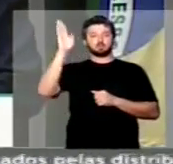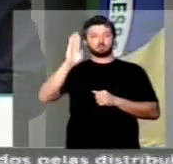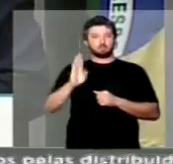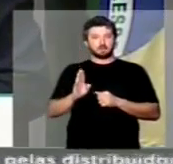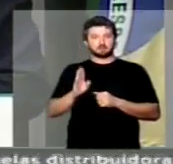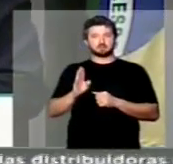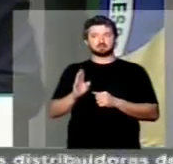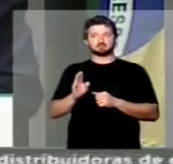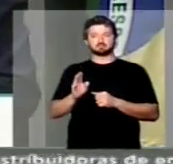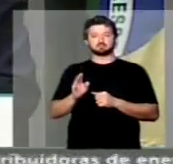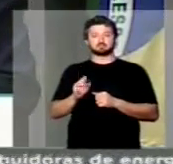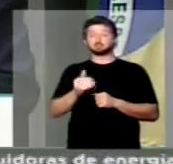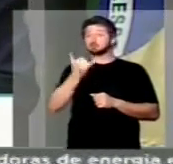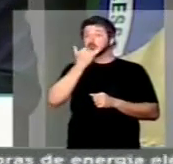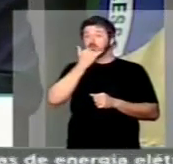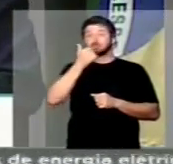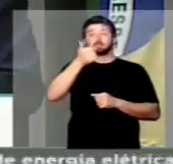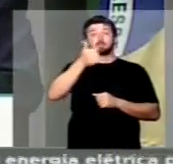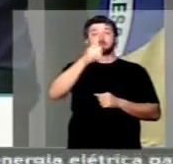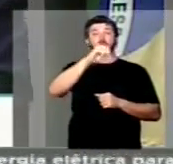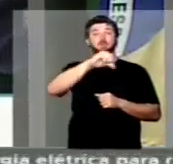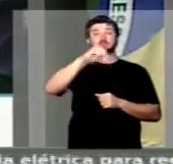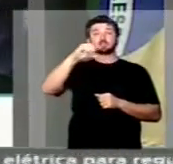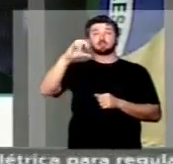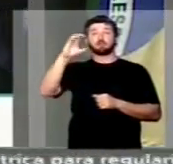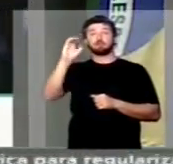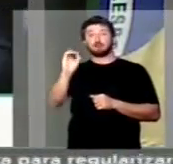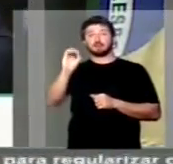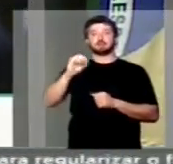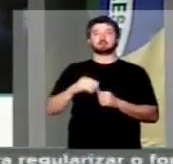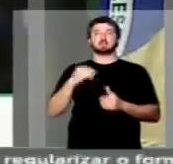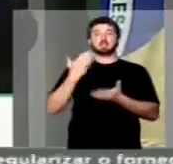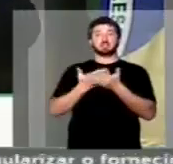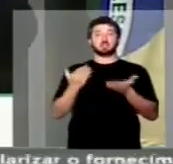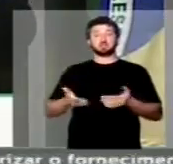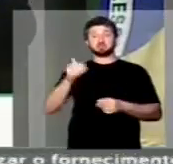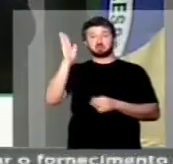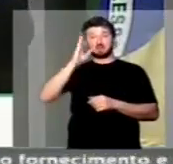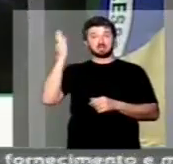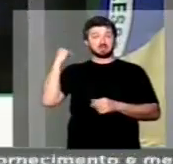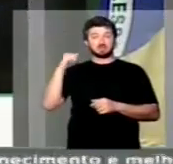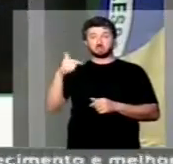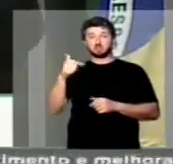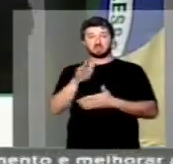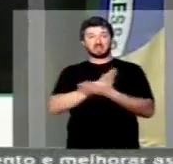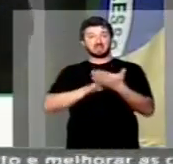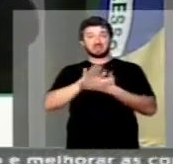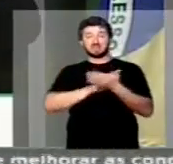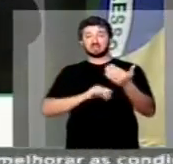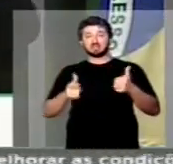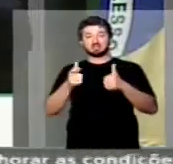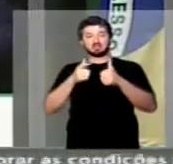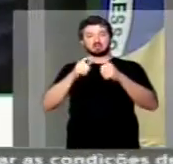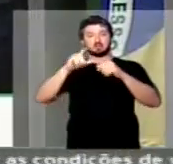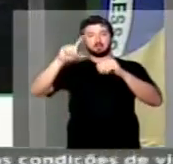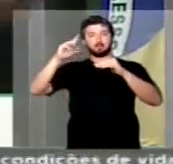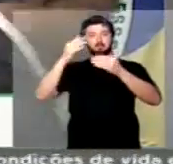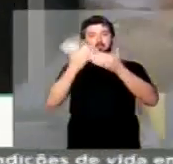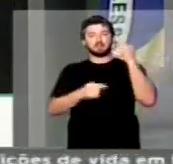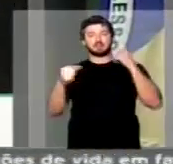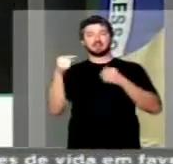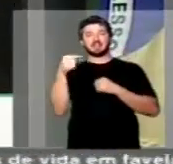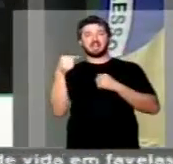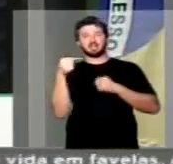Brasil não tinha nenhum déficit na